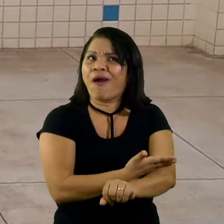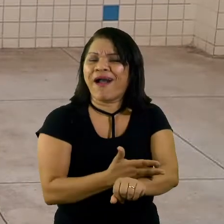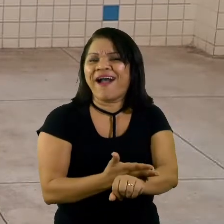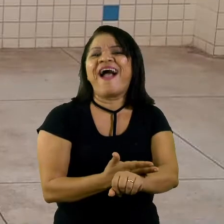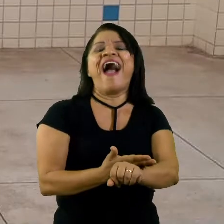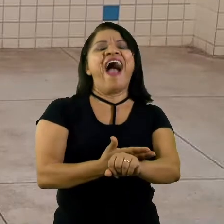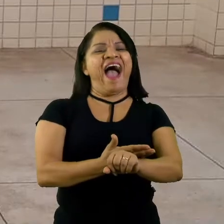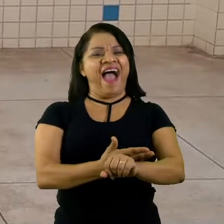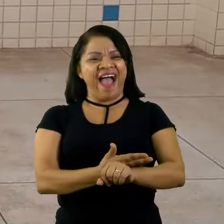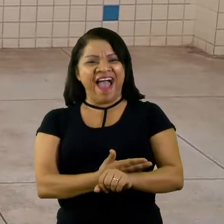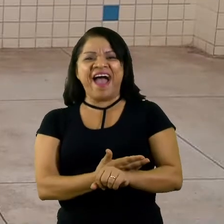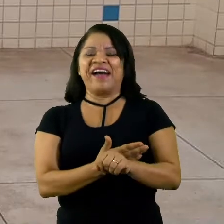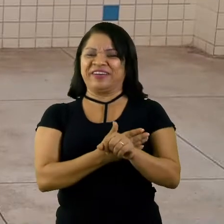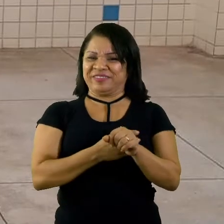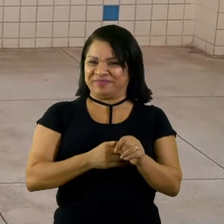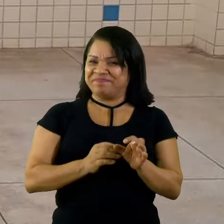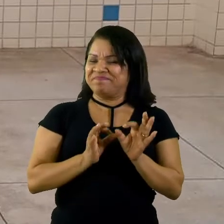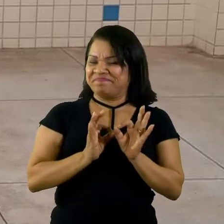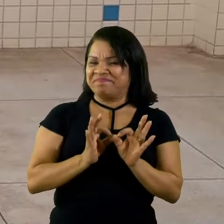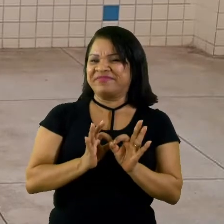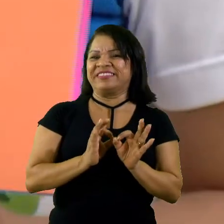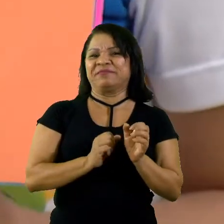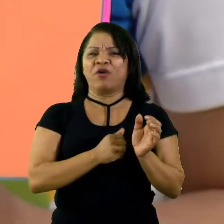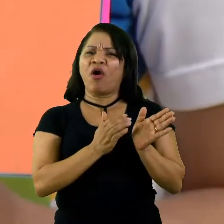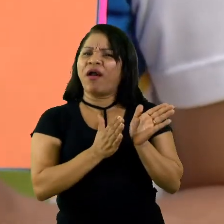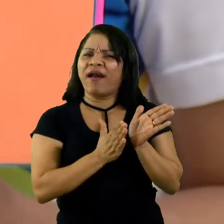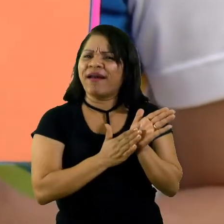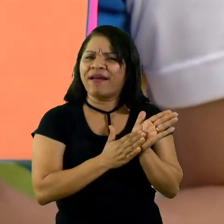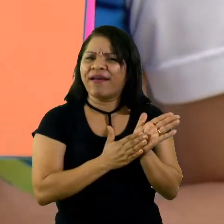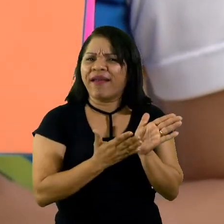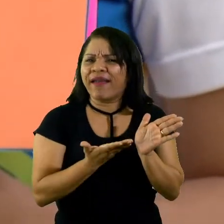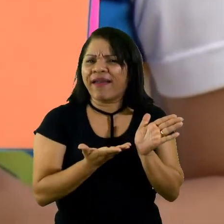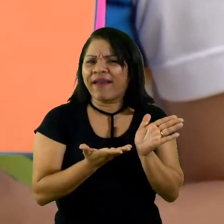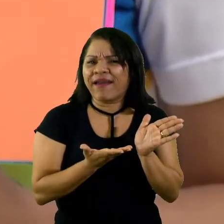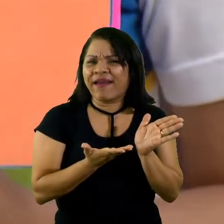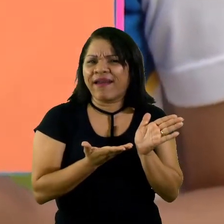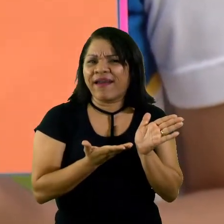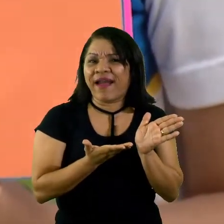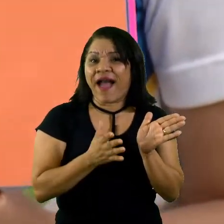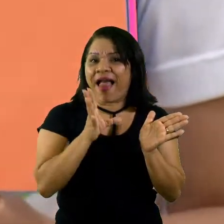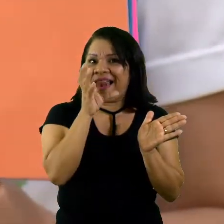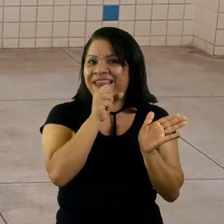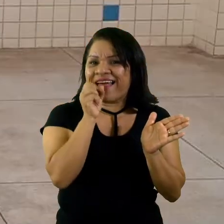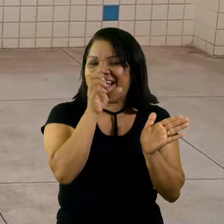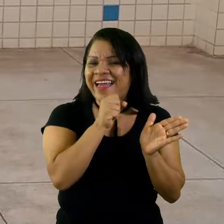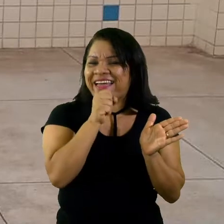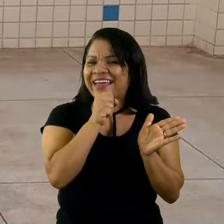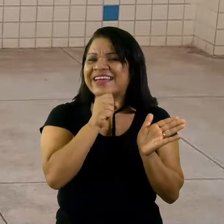deixei uma em branco, que também é uma cor, né? E essa daqui? Laranja?